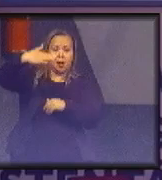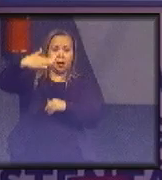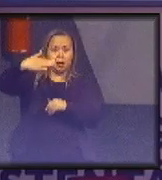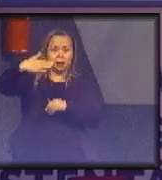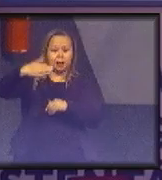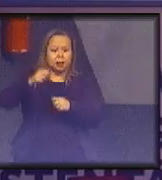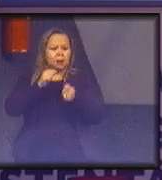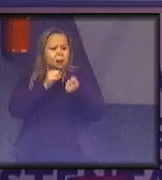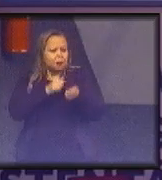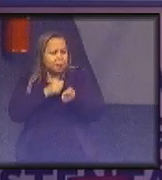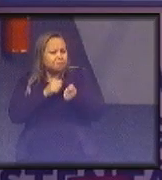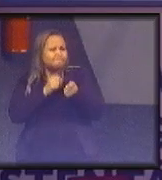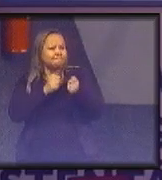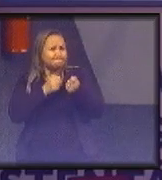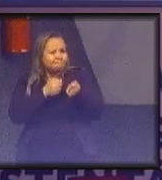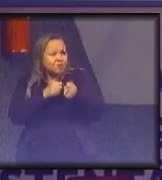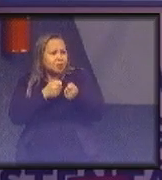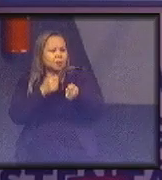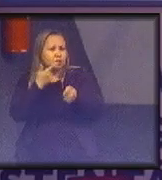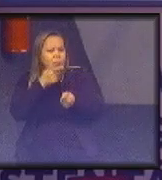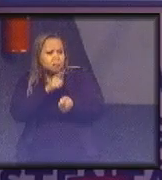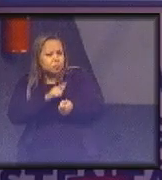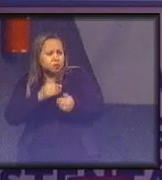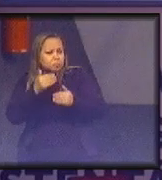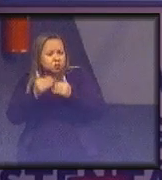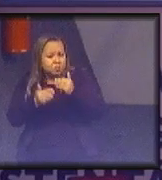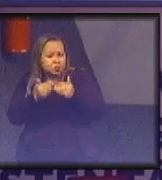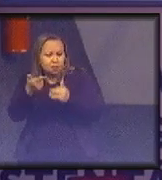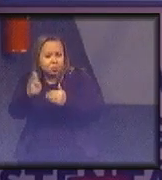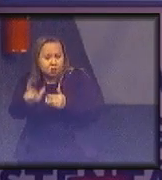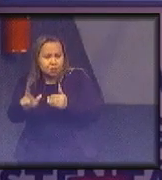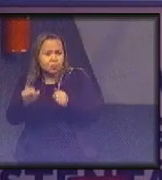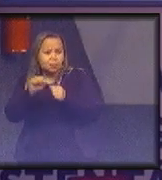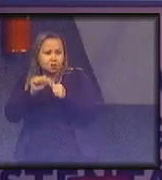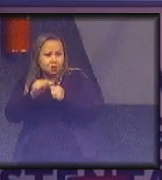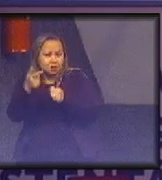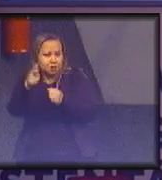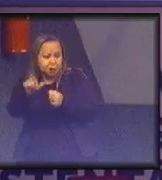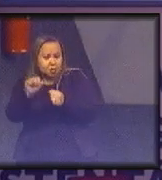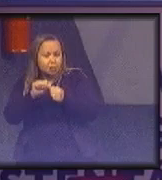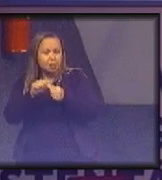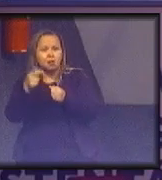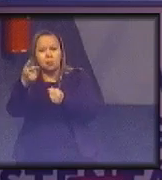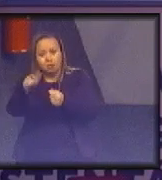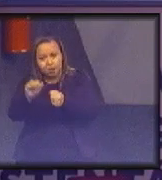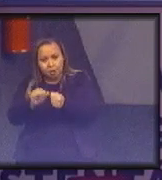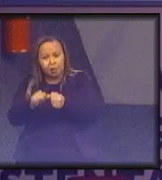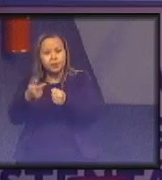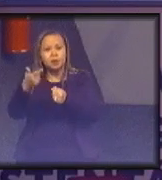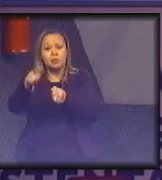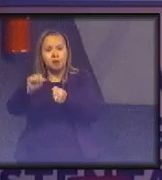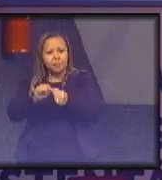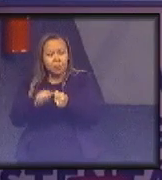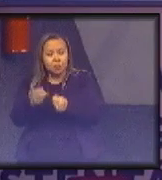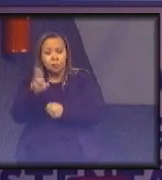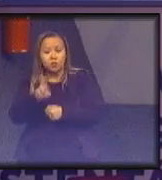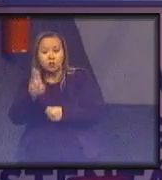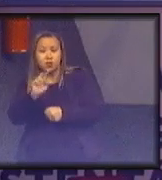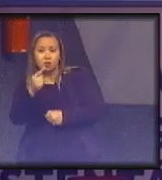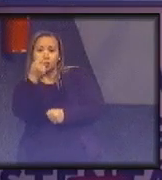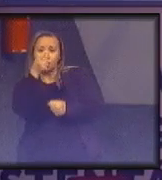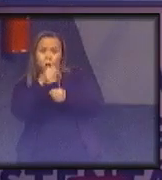tentando regenerar e não consegue, ela leva um ano e sete meses para regenerar o que a gente usa em apenas um ano.